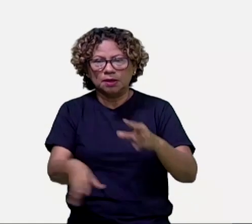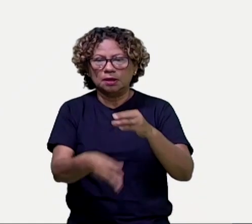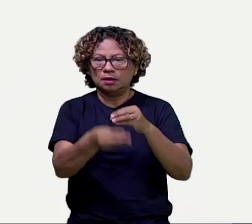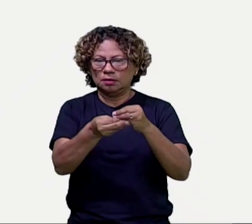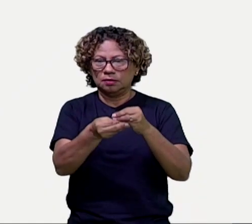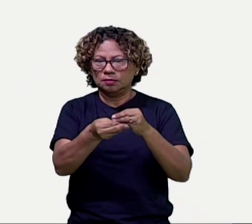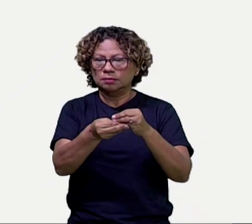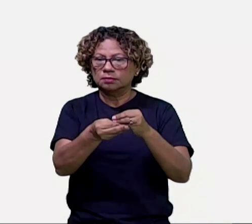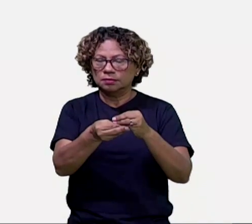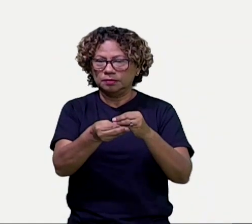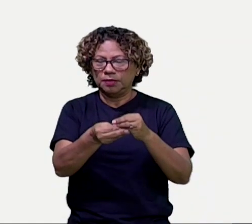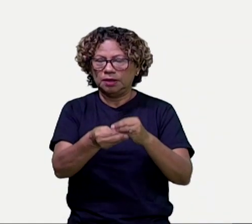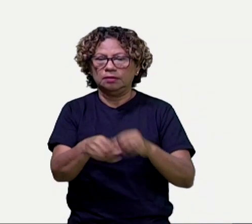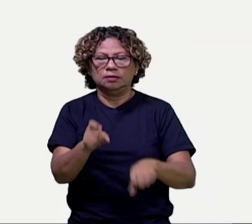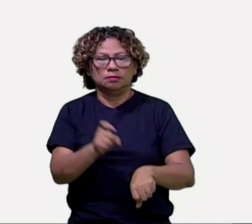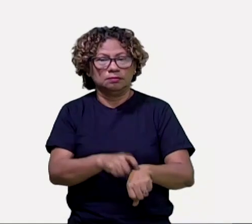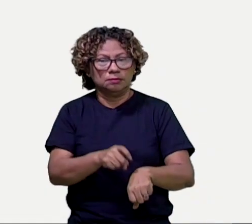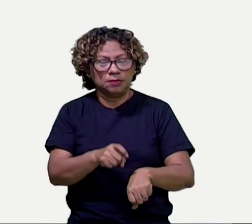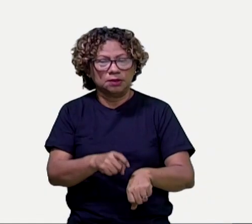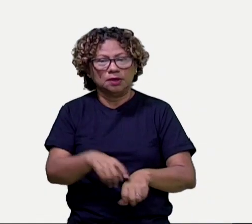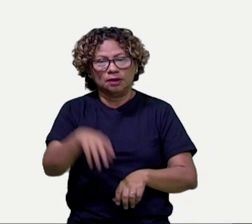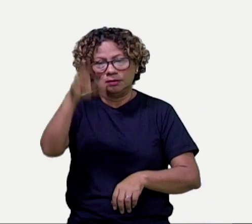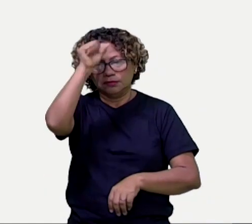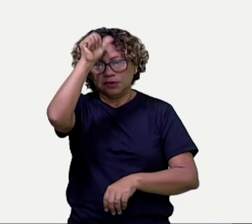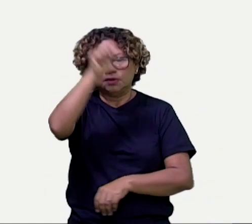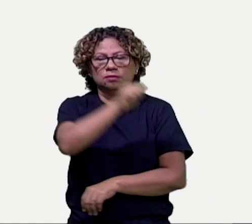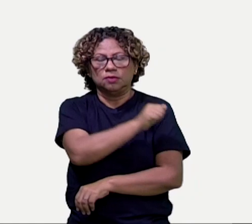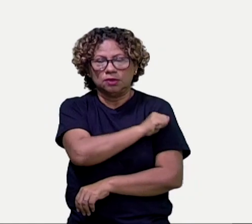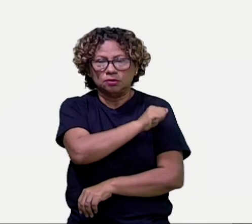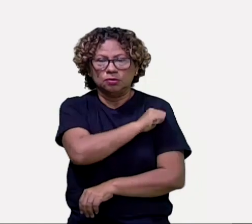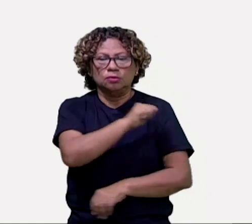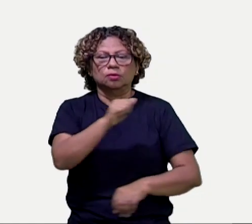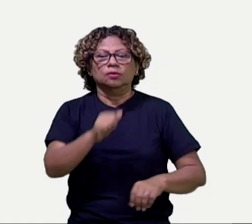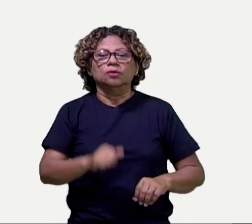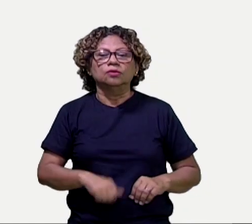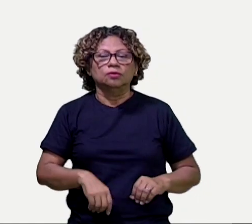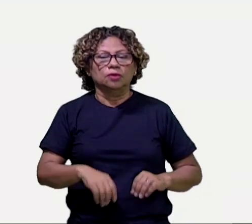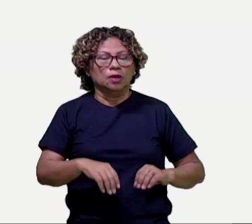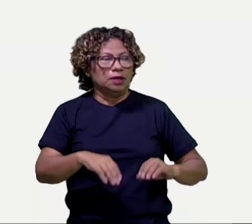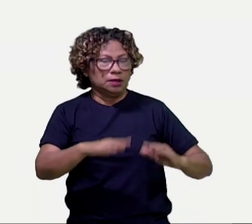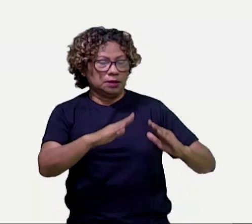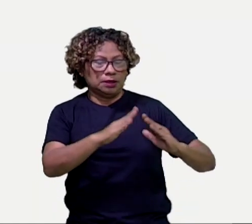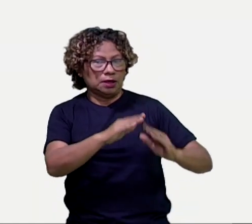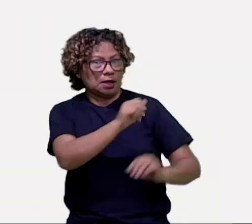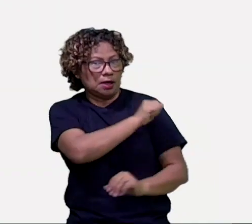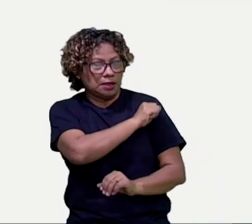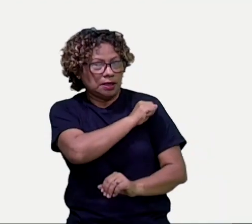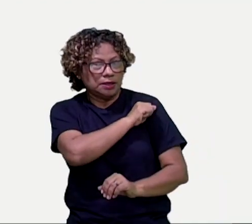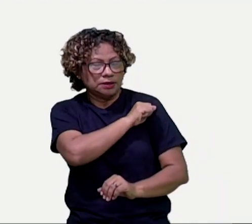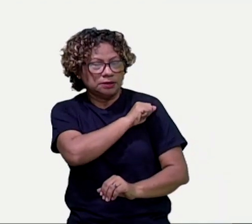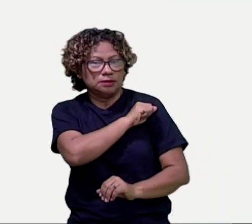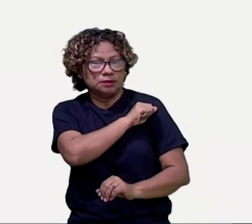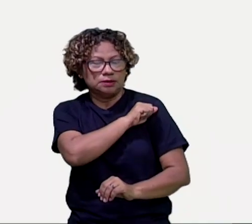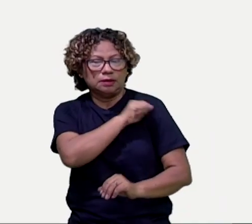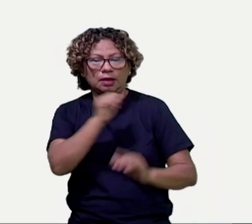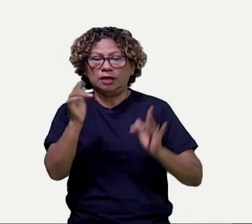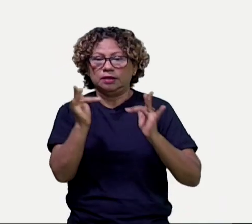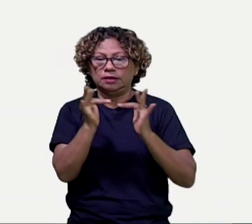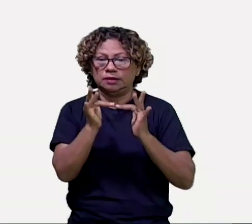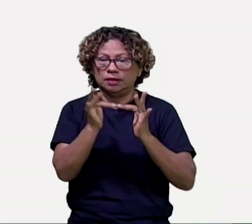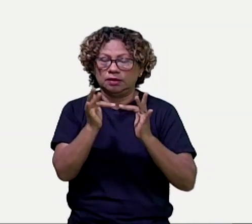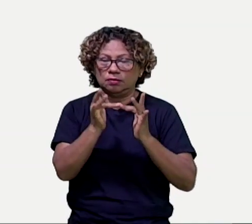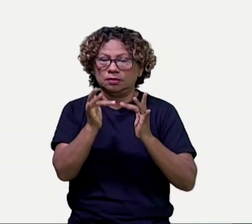enriquecer ainda mais esse momento de aprendizado em casa, não é? Entre em contato conosco, nos